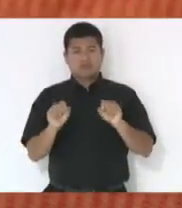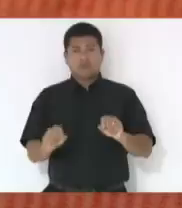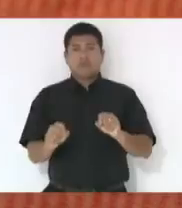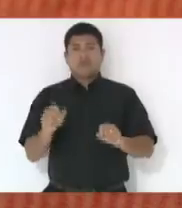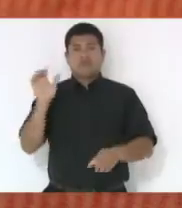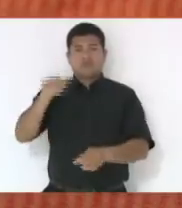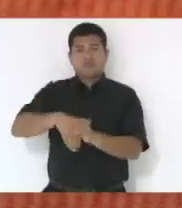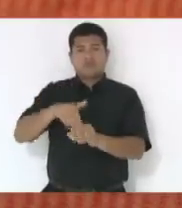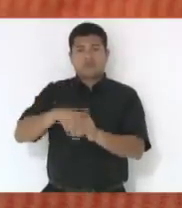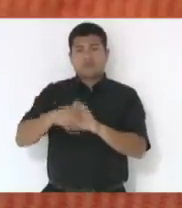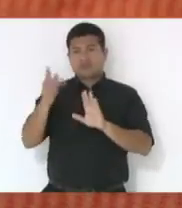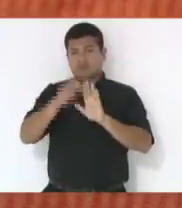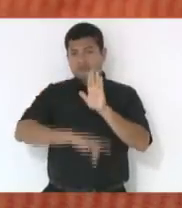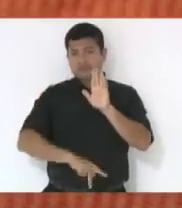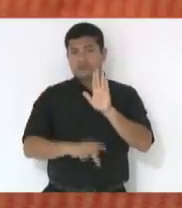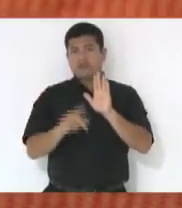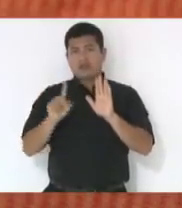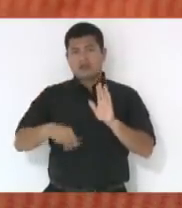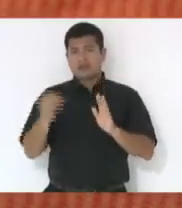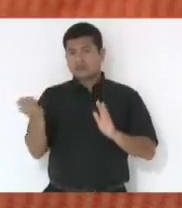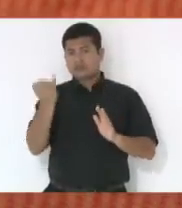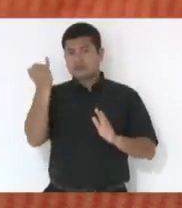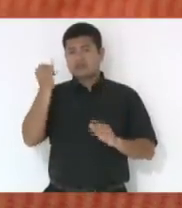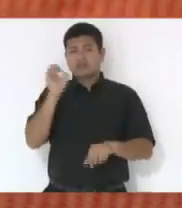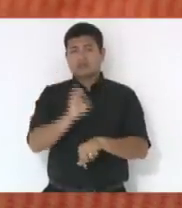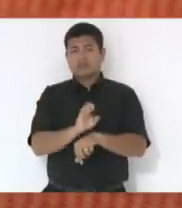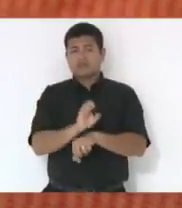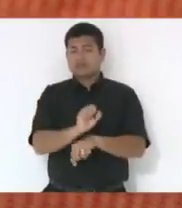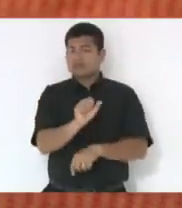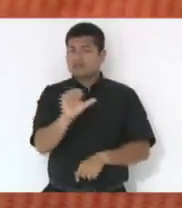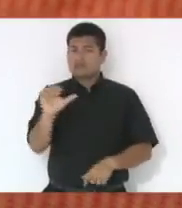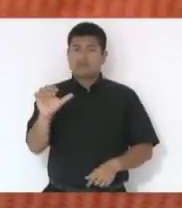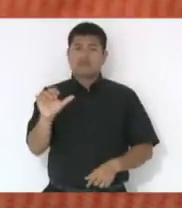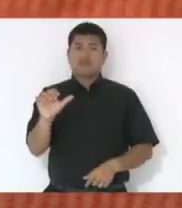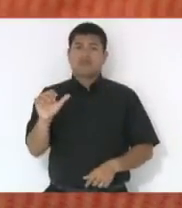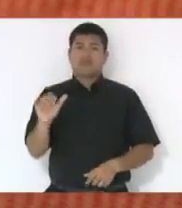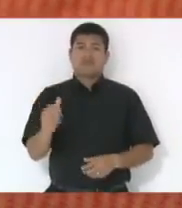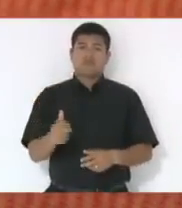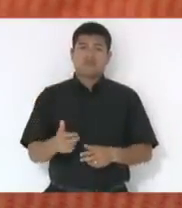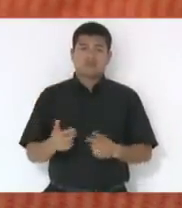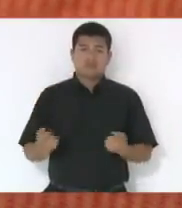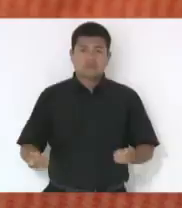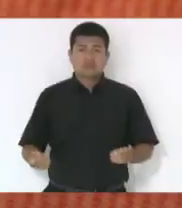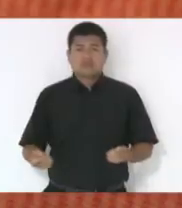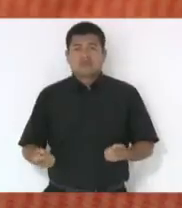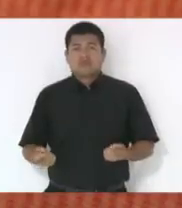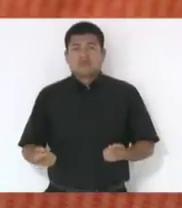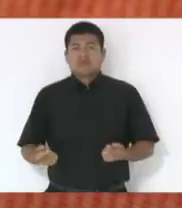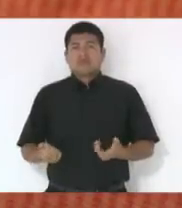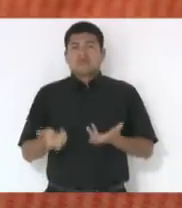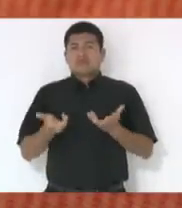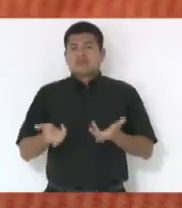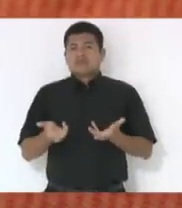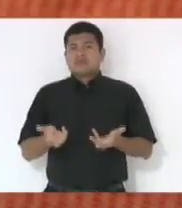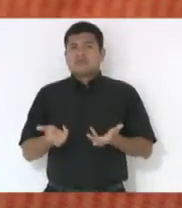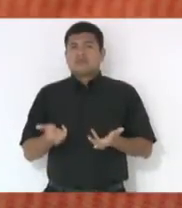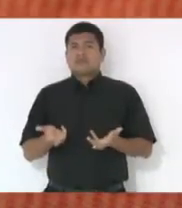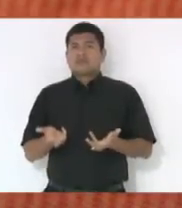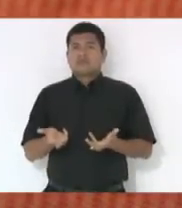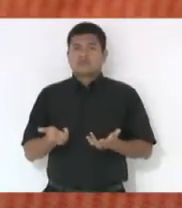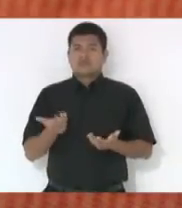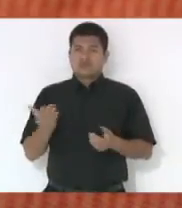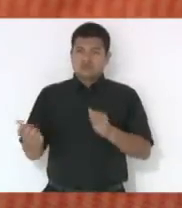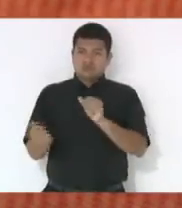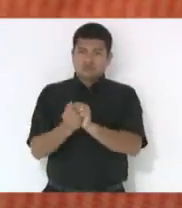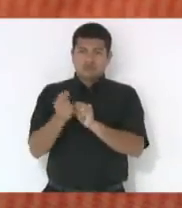votar esses projetos que são importantíssimos para o Estado de Santa Catarina. Então, queria, enfim, fazer coro com a vossa